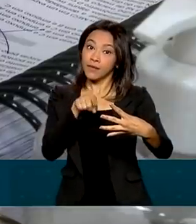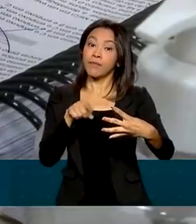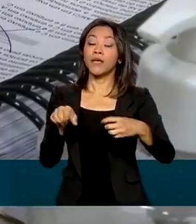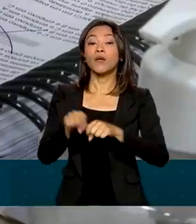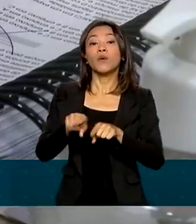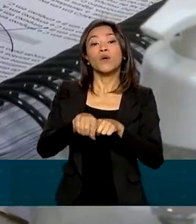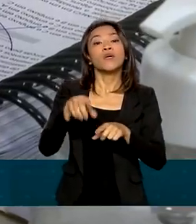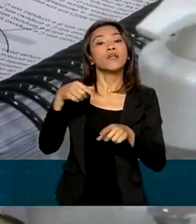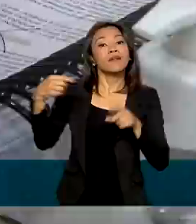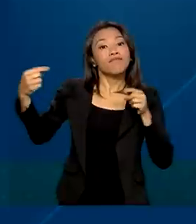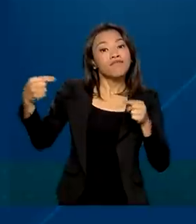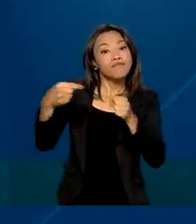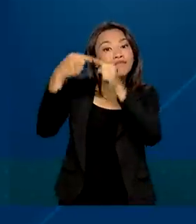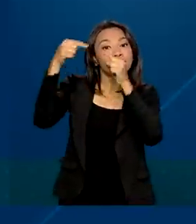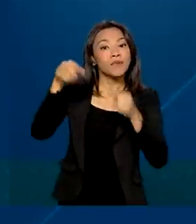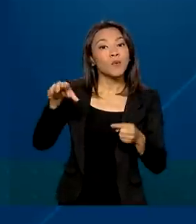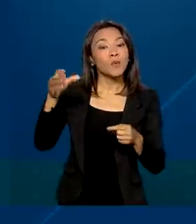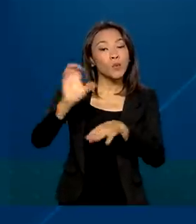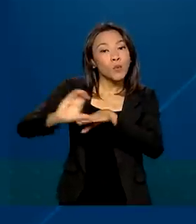superior que quer fazer.